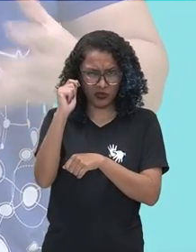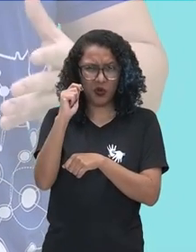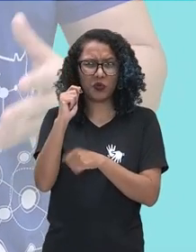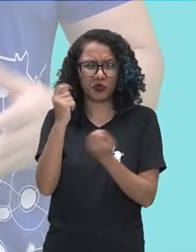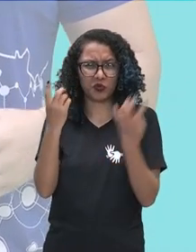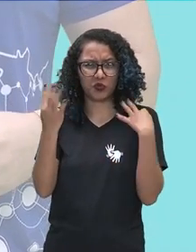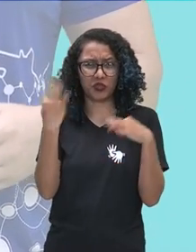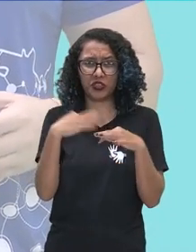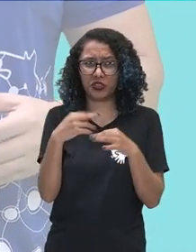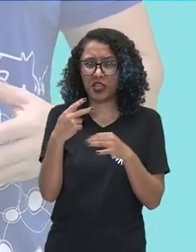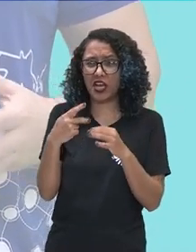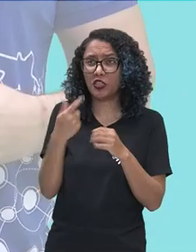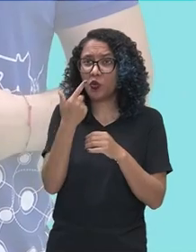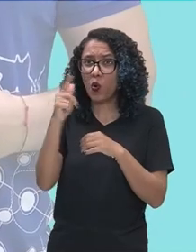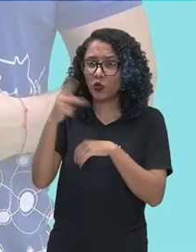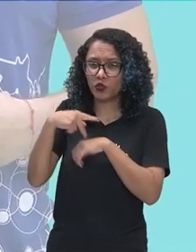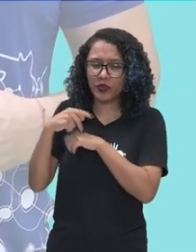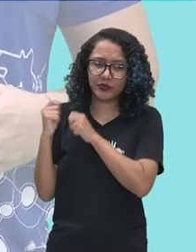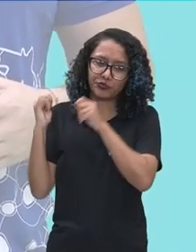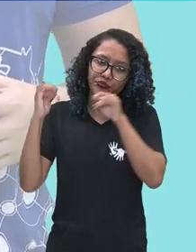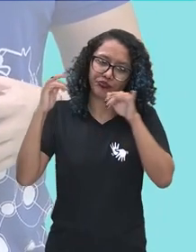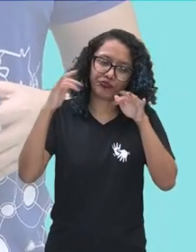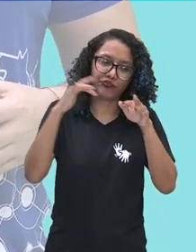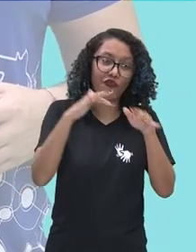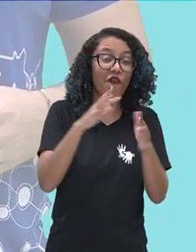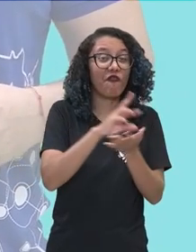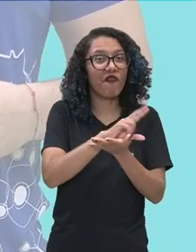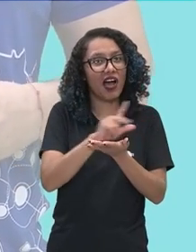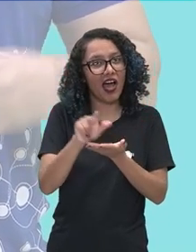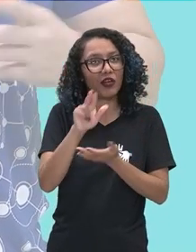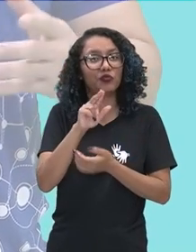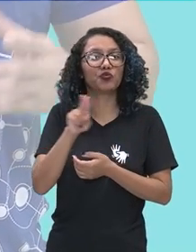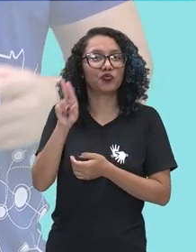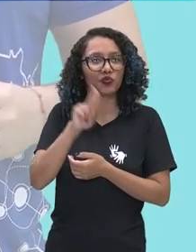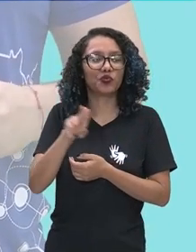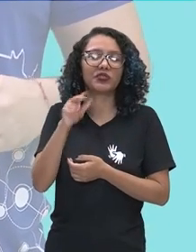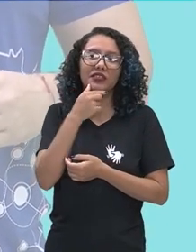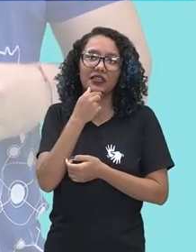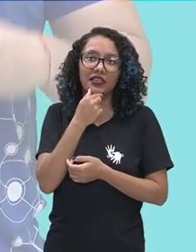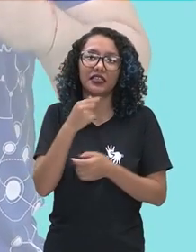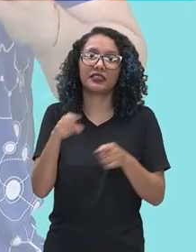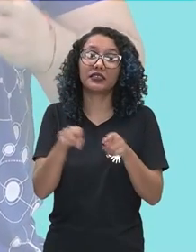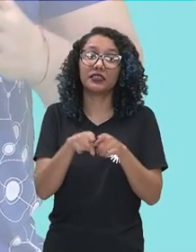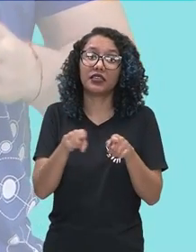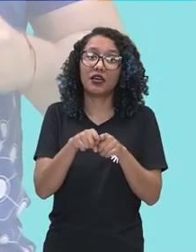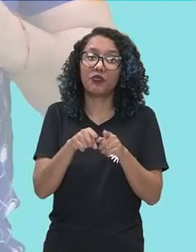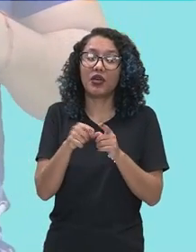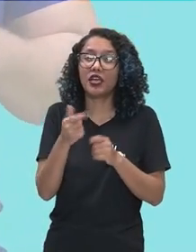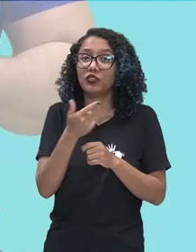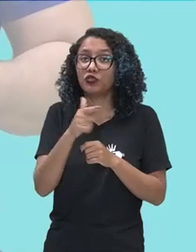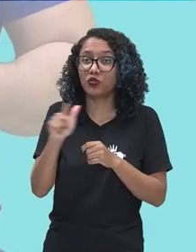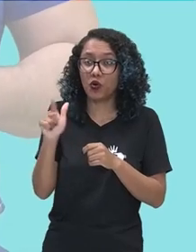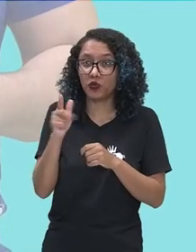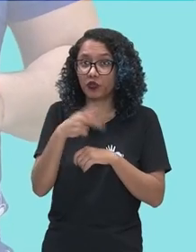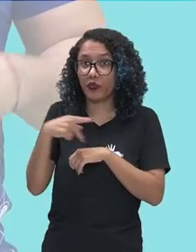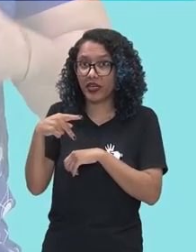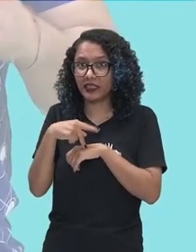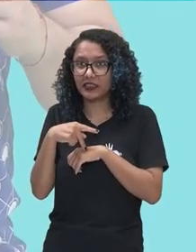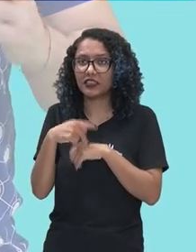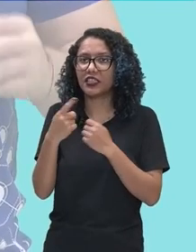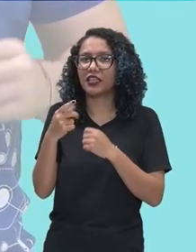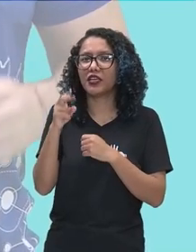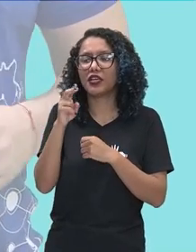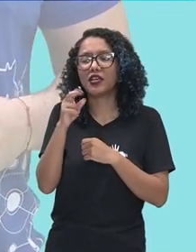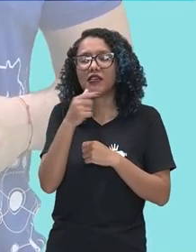vários países falantes da língua inglesa. E até mesmo turistas que são de países que não falam a língua inglesa,